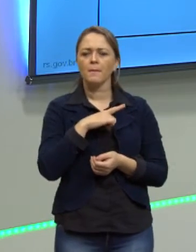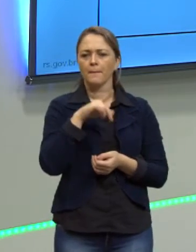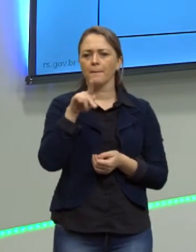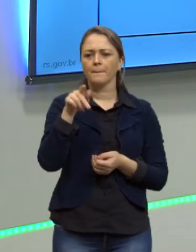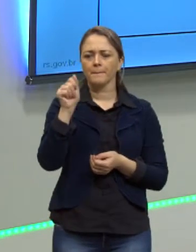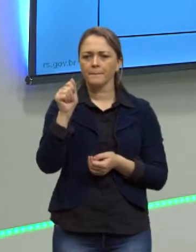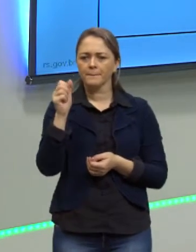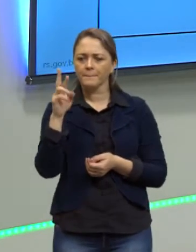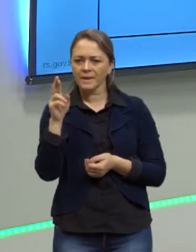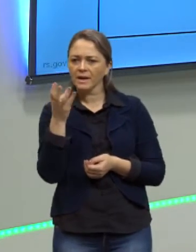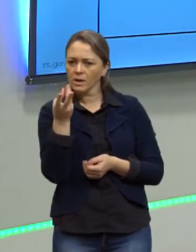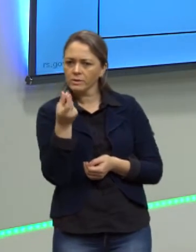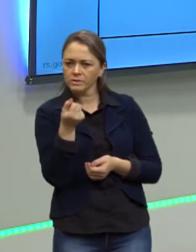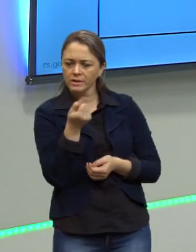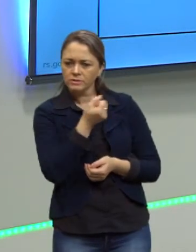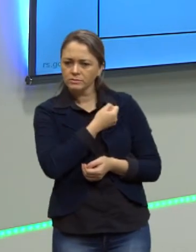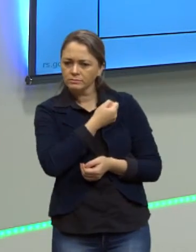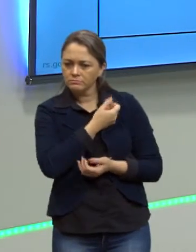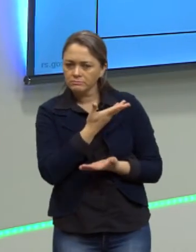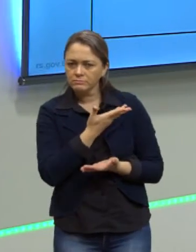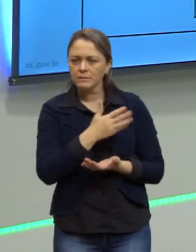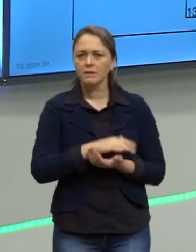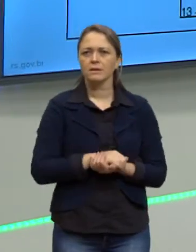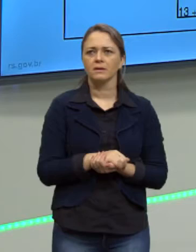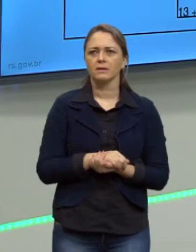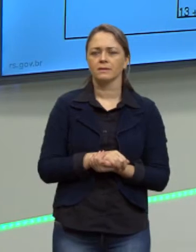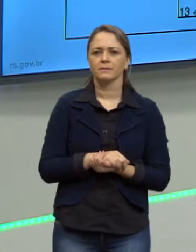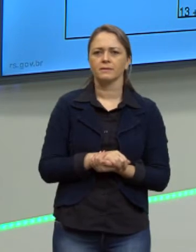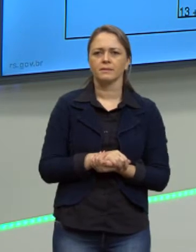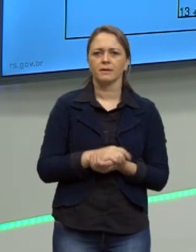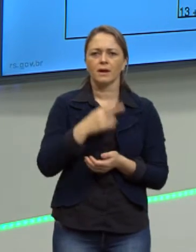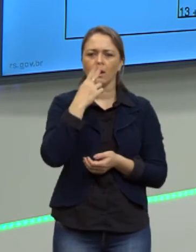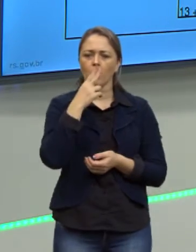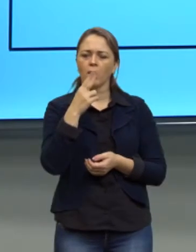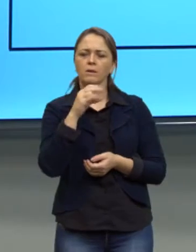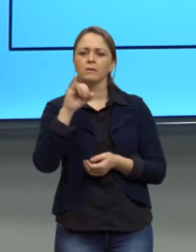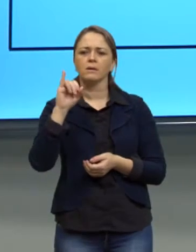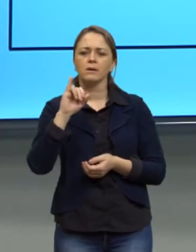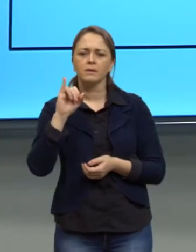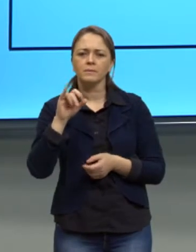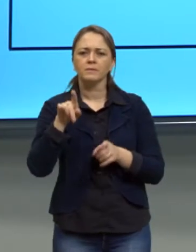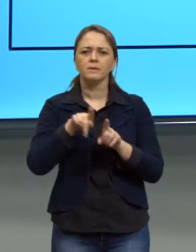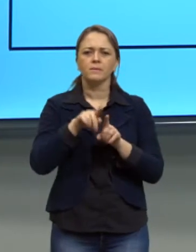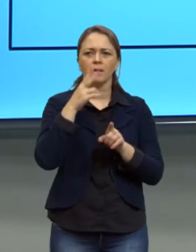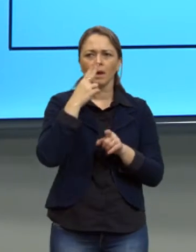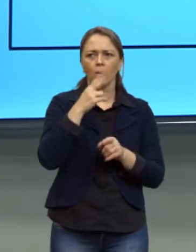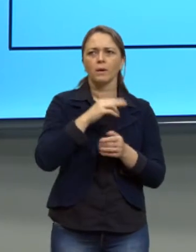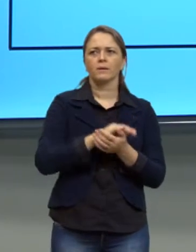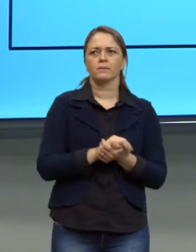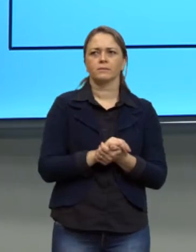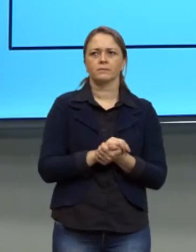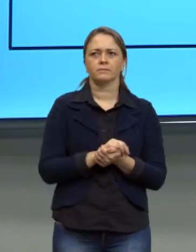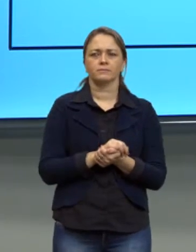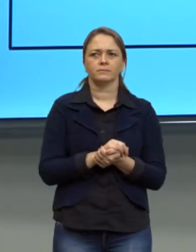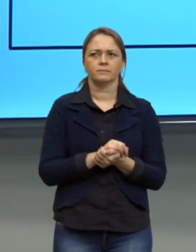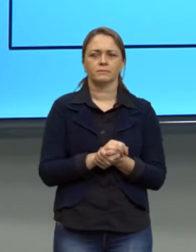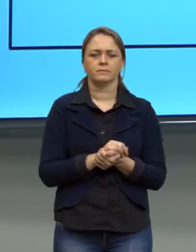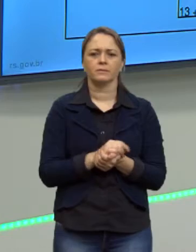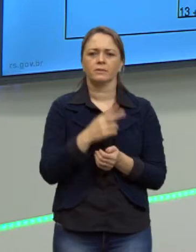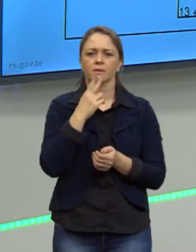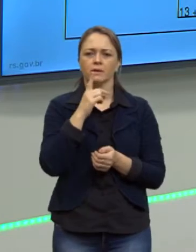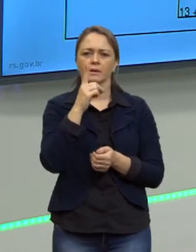Aqui eu tenho uma quantidade ímpar de termos. Certo? Então, da mesma forma, vou encontrar 14 como